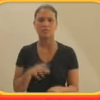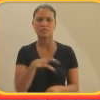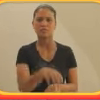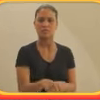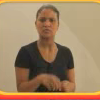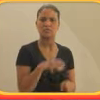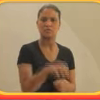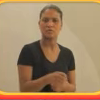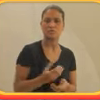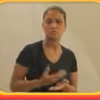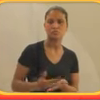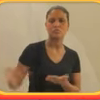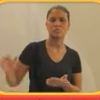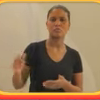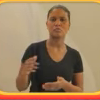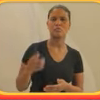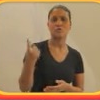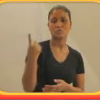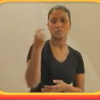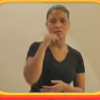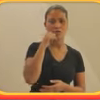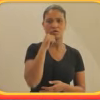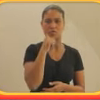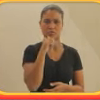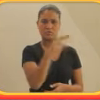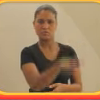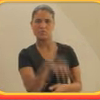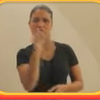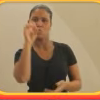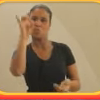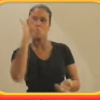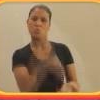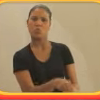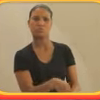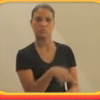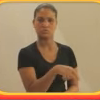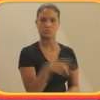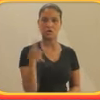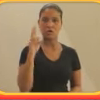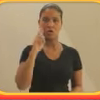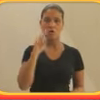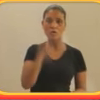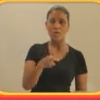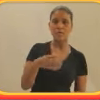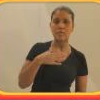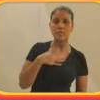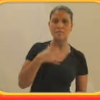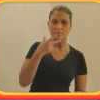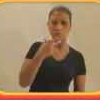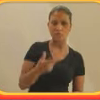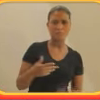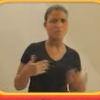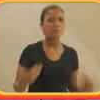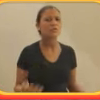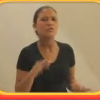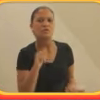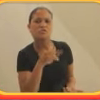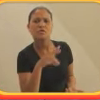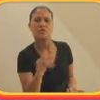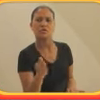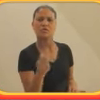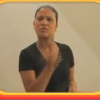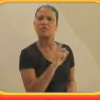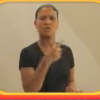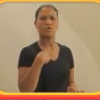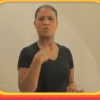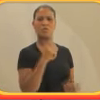E uma garota pegou aquele último que eu iria pegar. Ela olhou para mim e falou assim, Puxa, Jair, não, não, eu abro